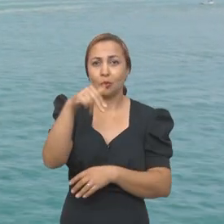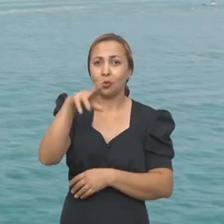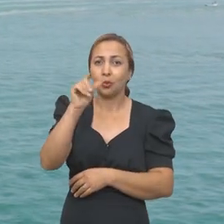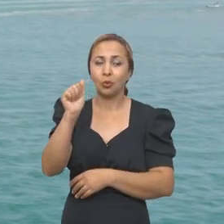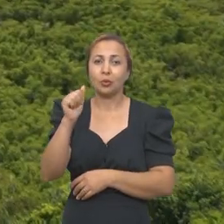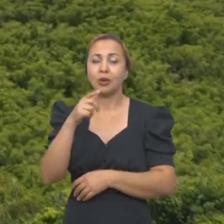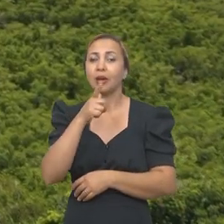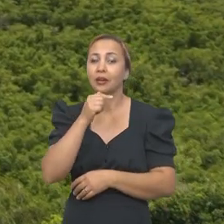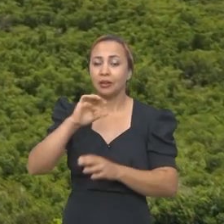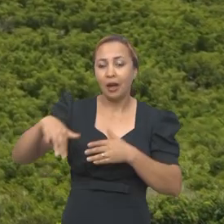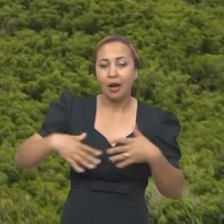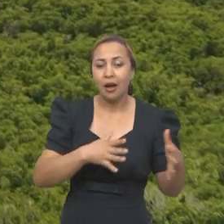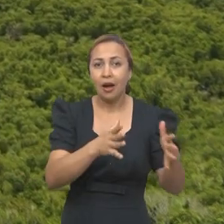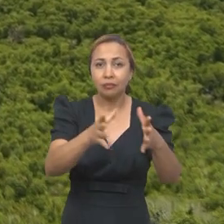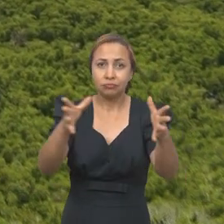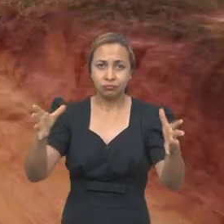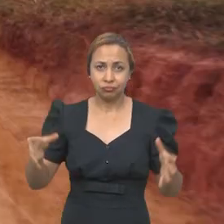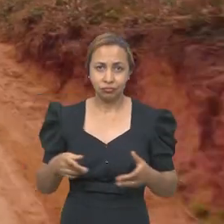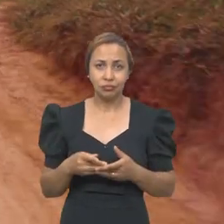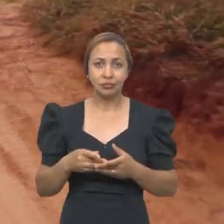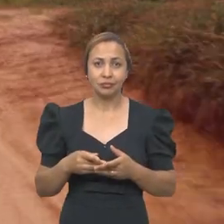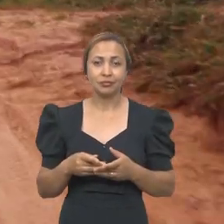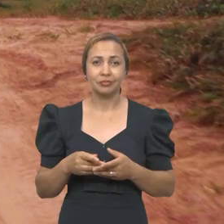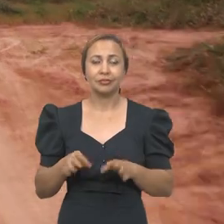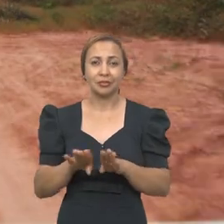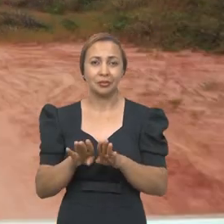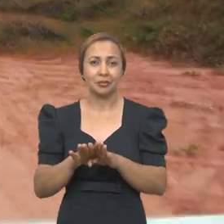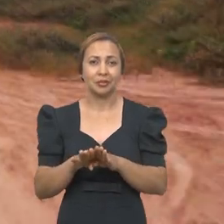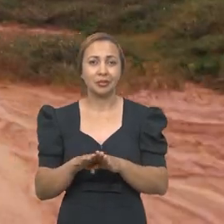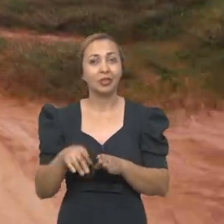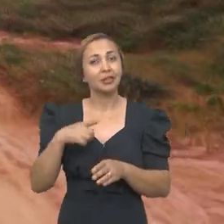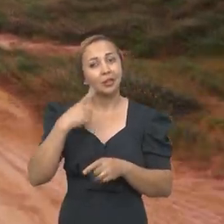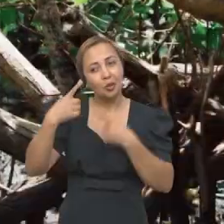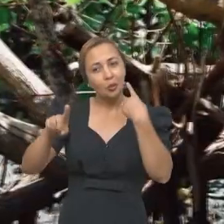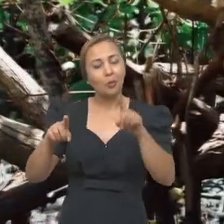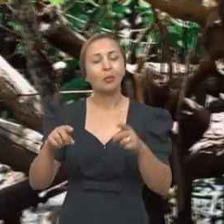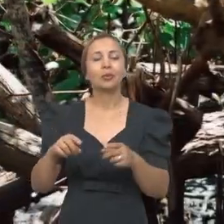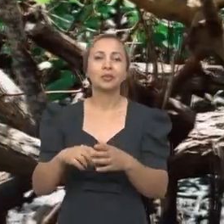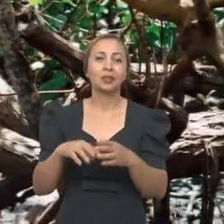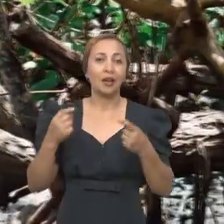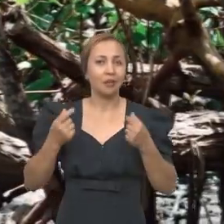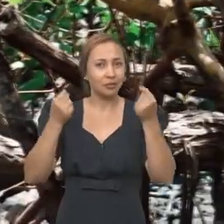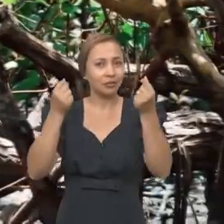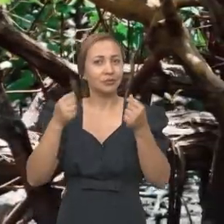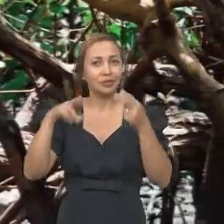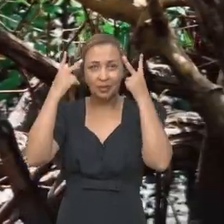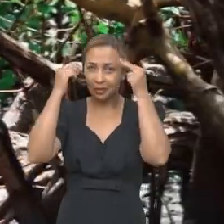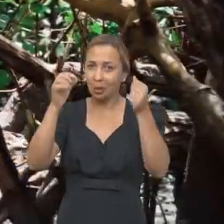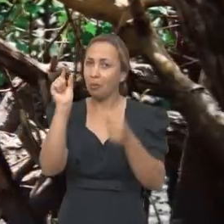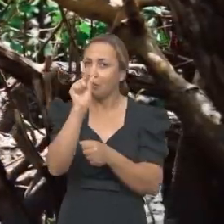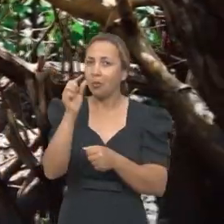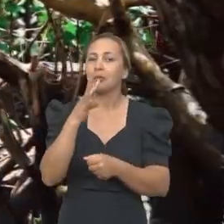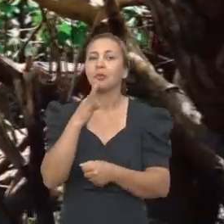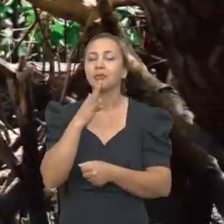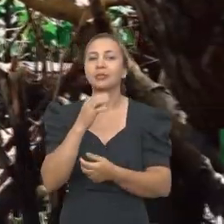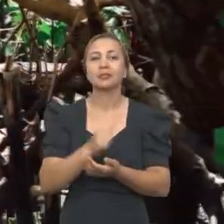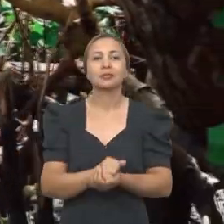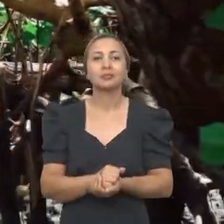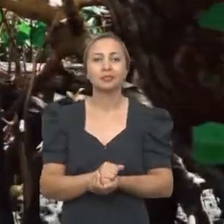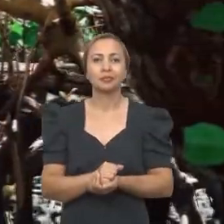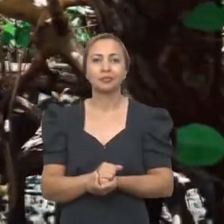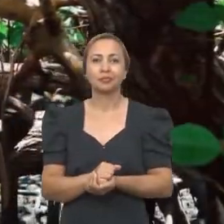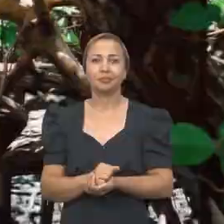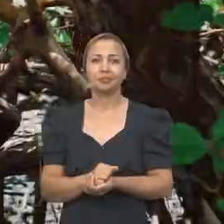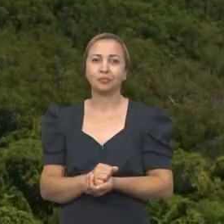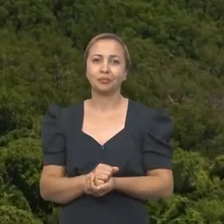Praia do Gunga, a Grande Lagoa e as Falésias. Mas há também uma outra riqueza natural pouco